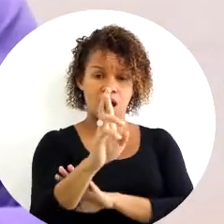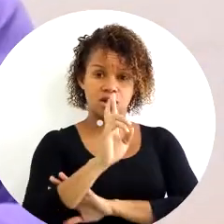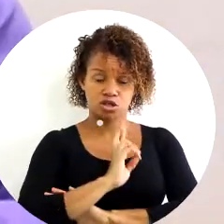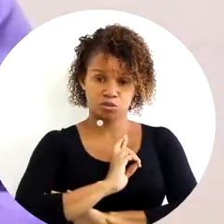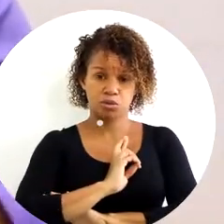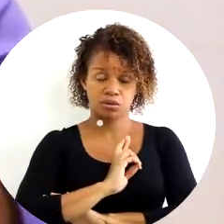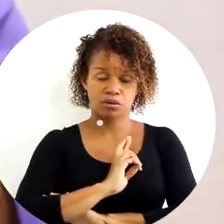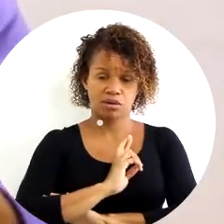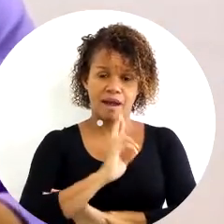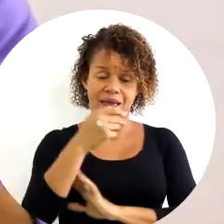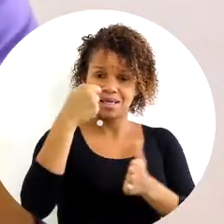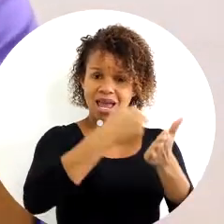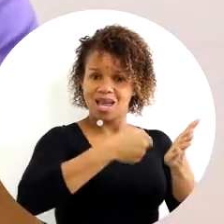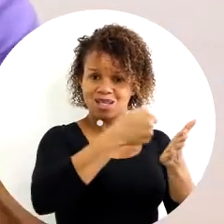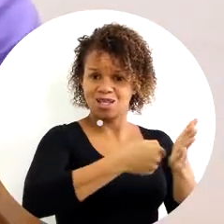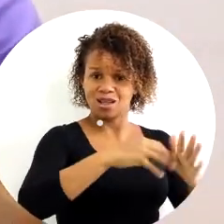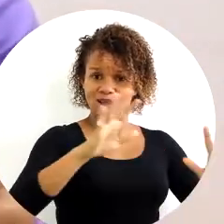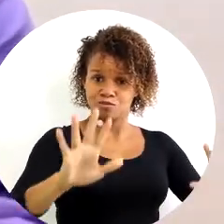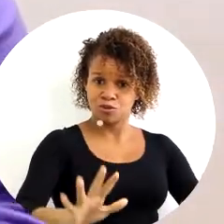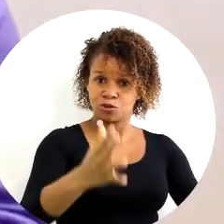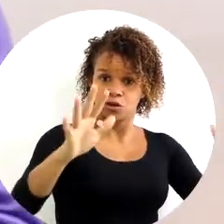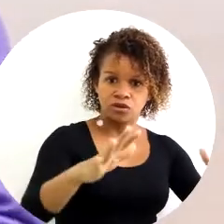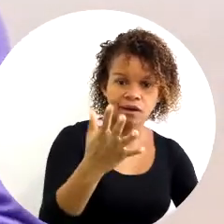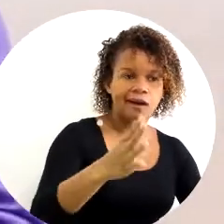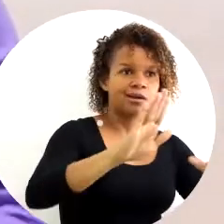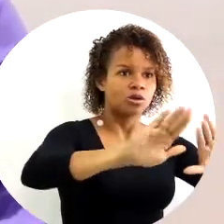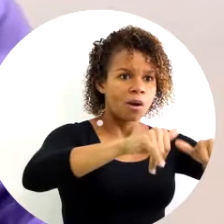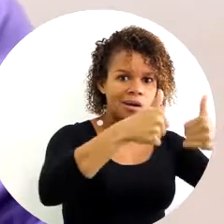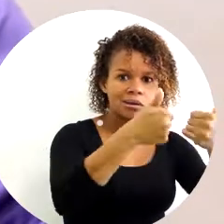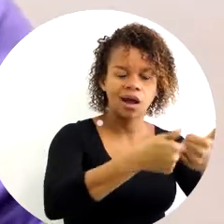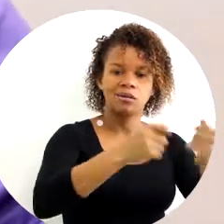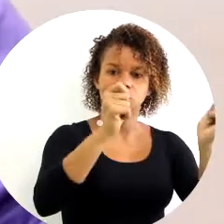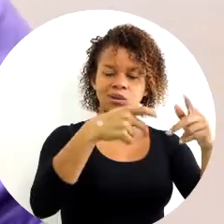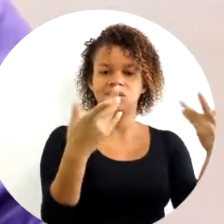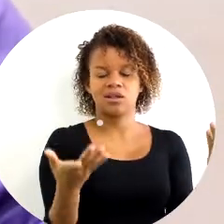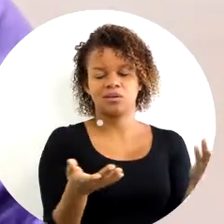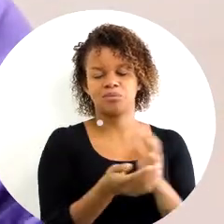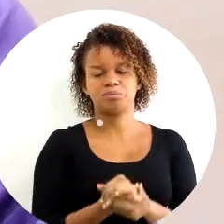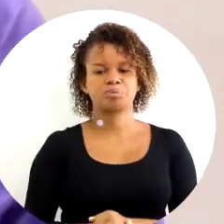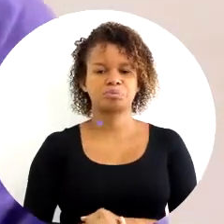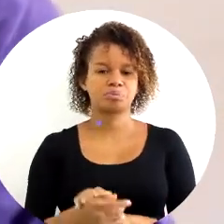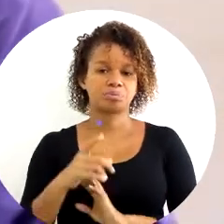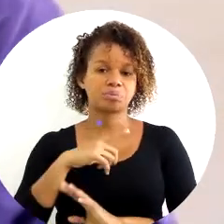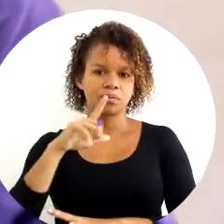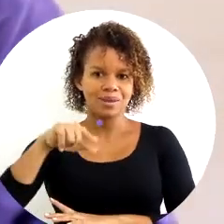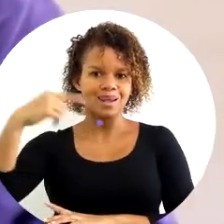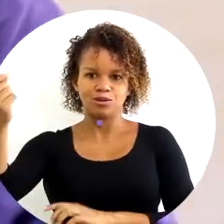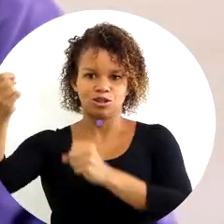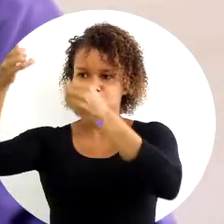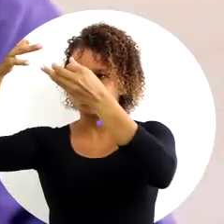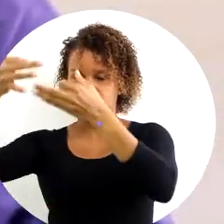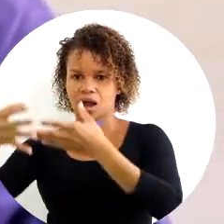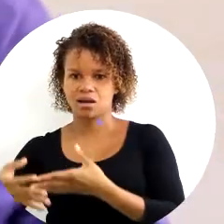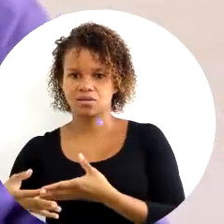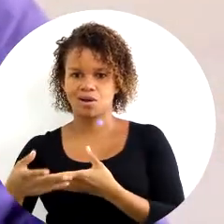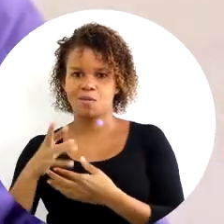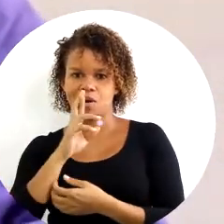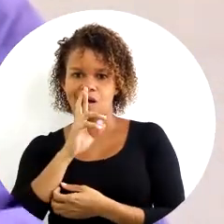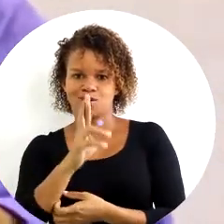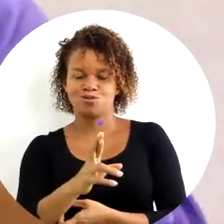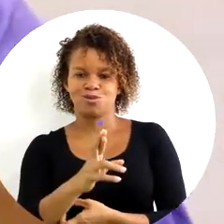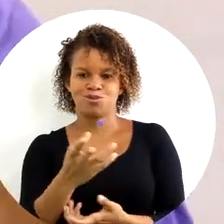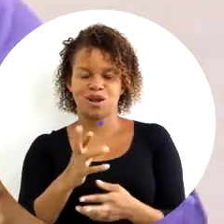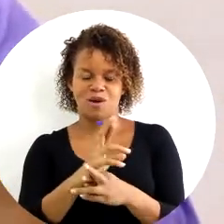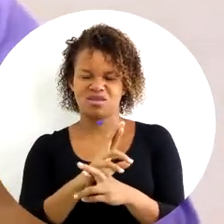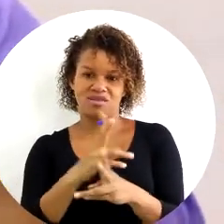a essa exigência de produtividade, qualidade e competitividade? Não tem uma outra explicação para responder